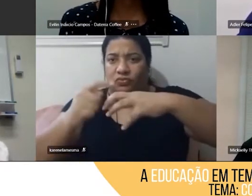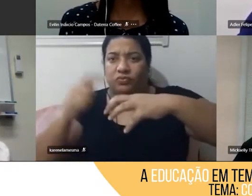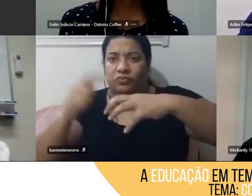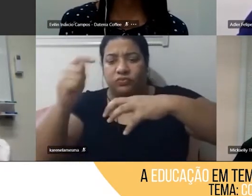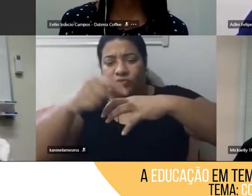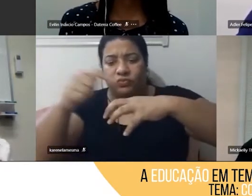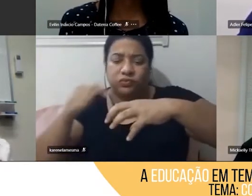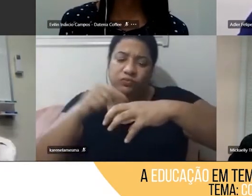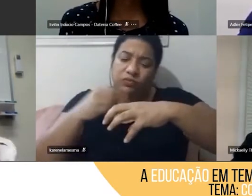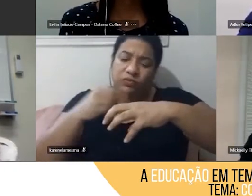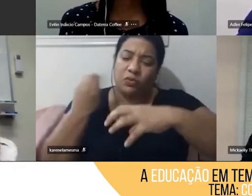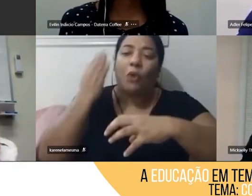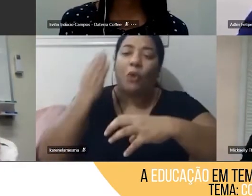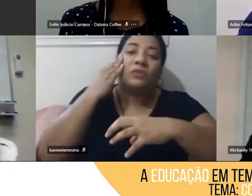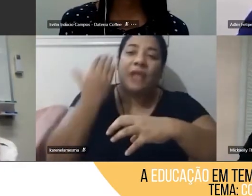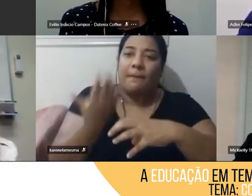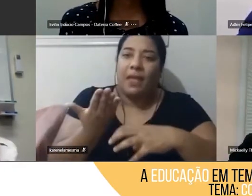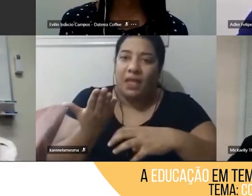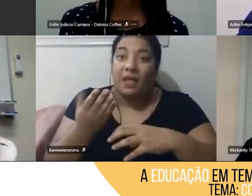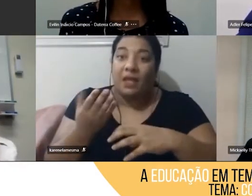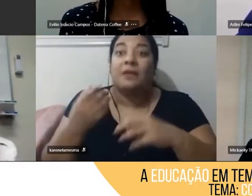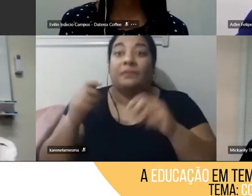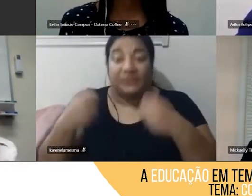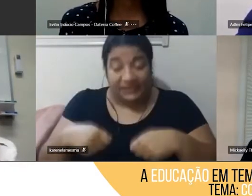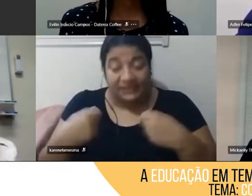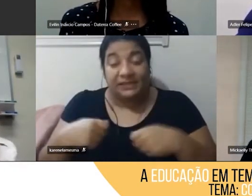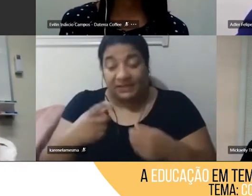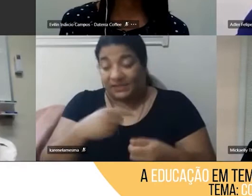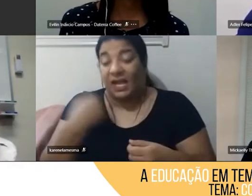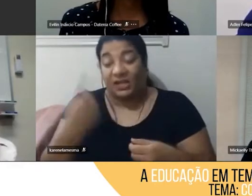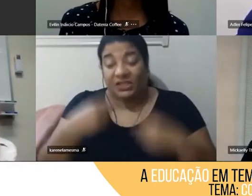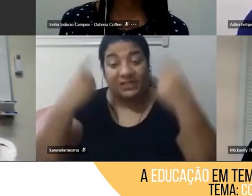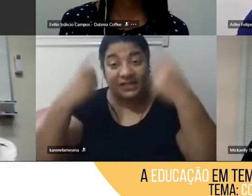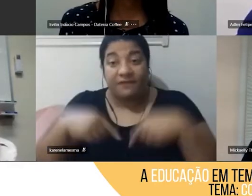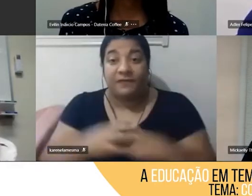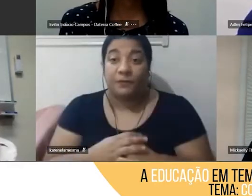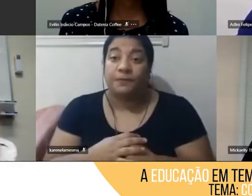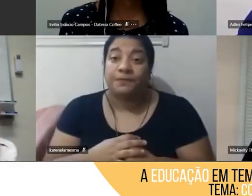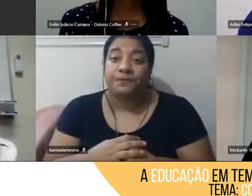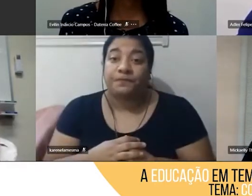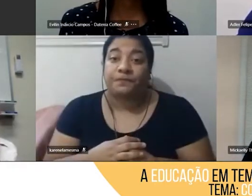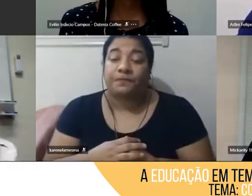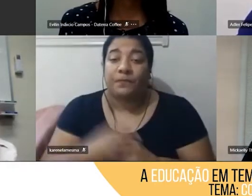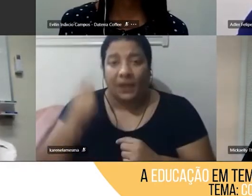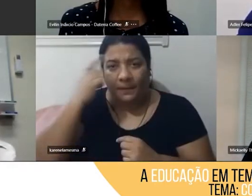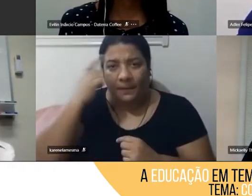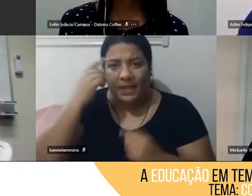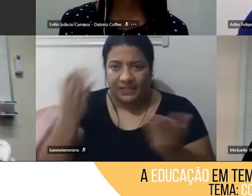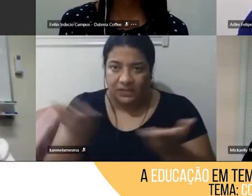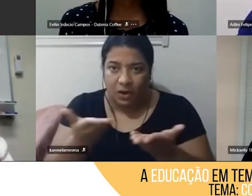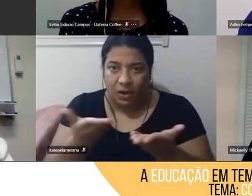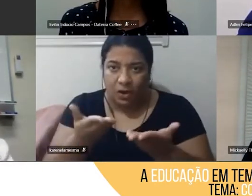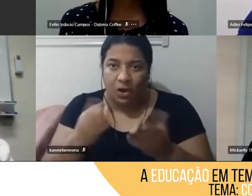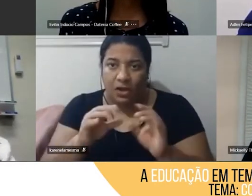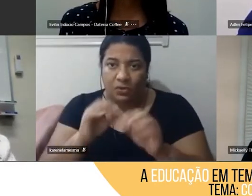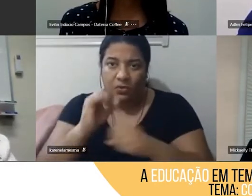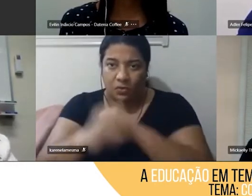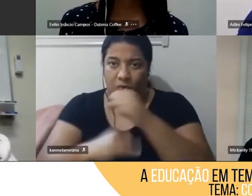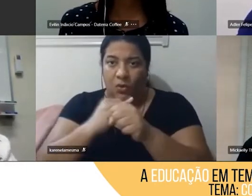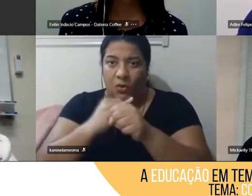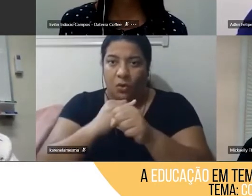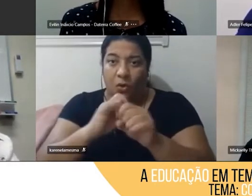então é esse o nosso papel, e aí pensando um pouco no online, nós tivemos bastante